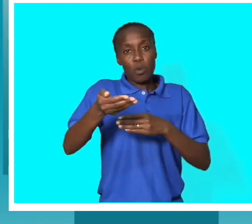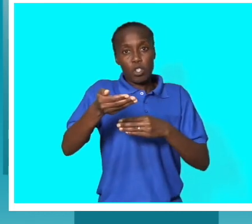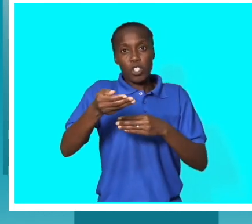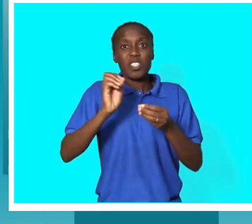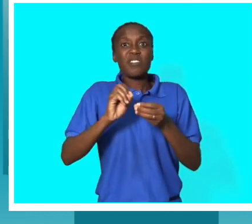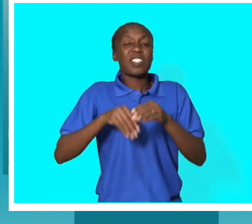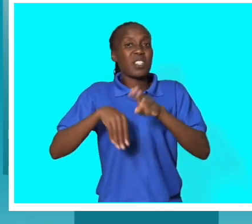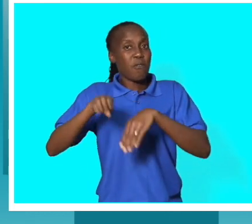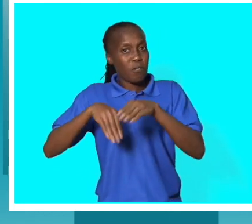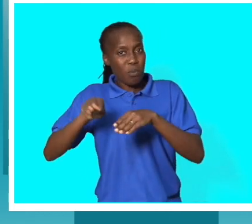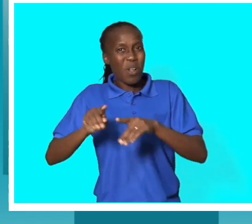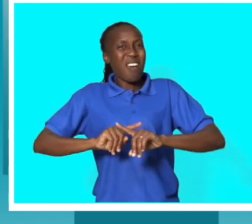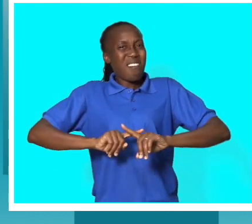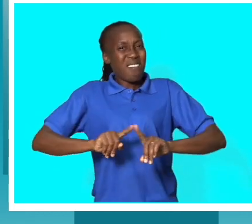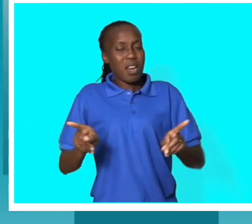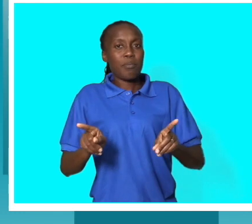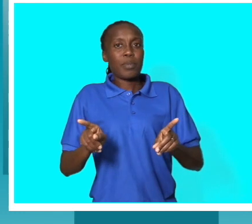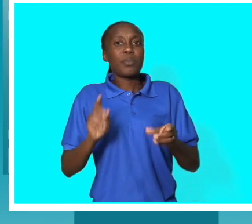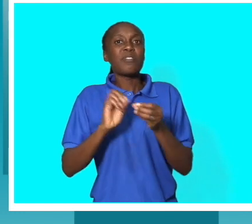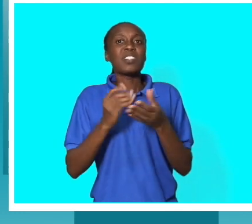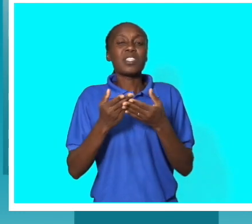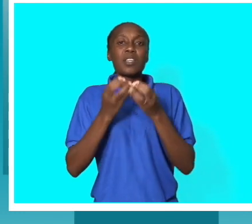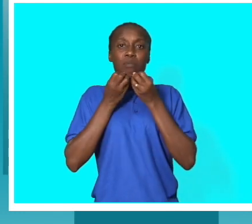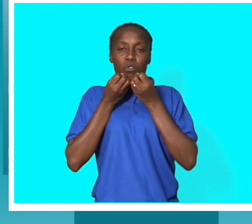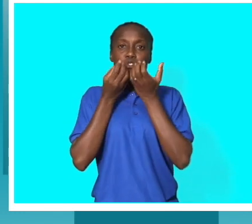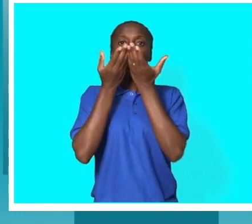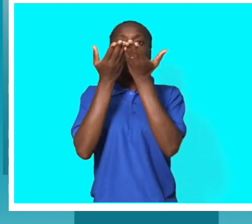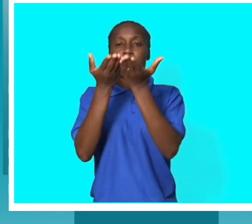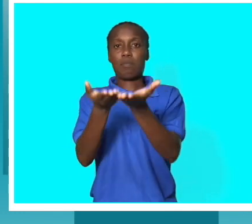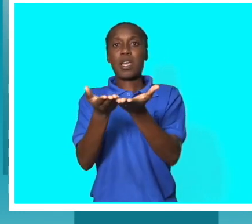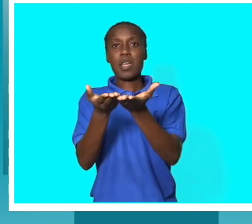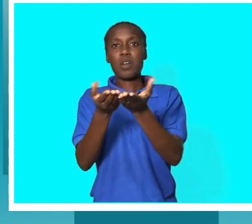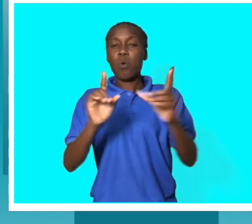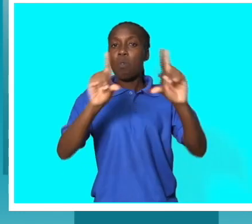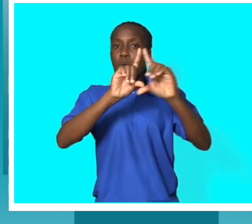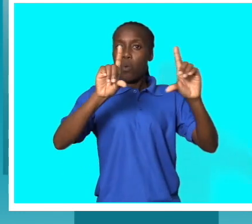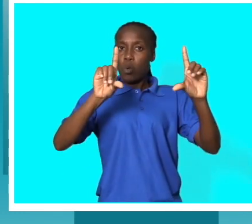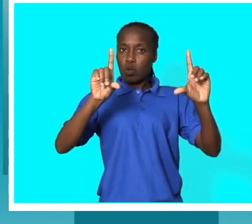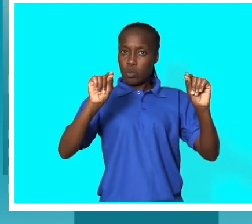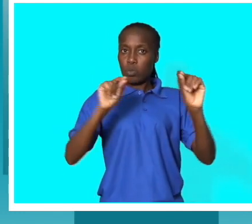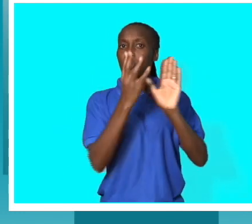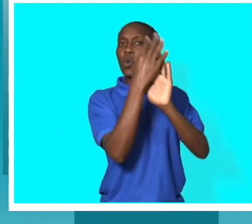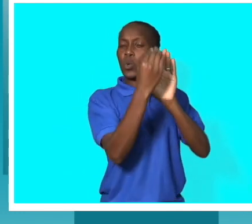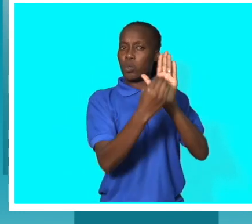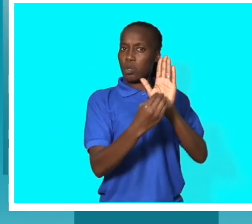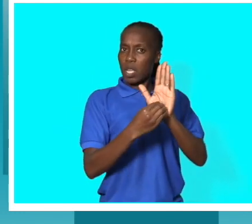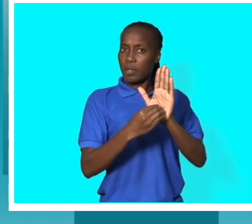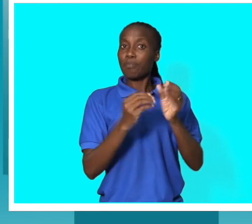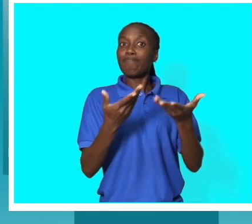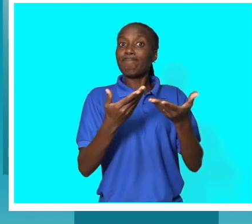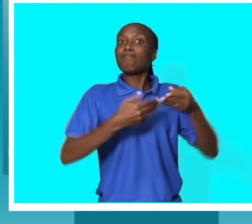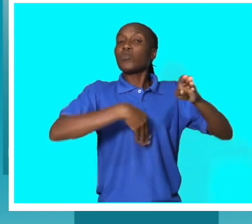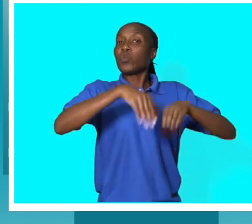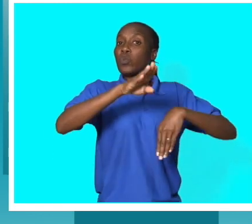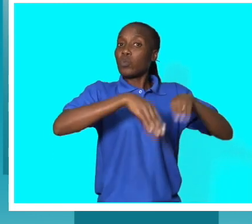do jogo, daquilo que é. Vamos ser um comissário. Nós vamos providenciar isso. Estamos a trabalhar.